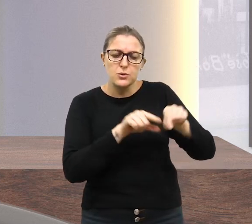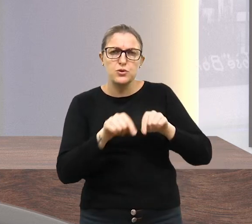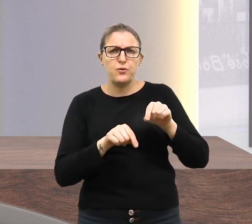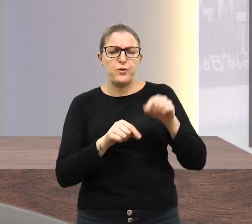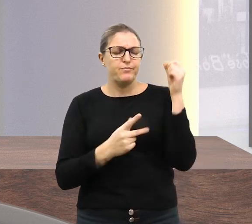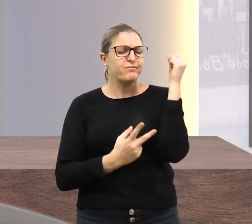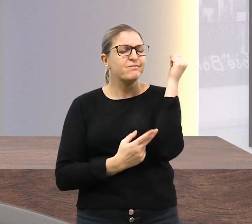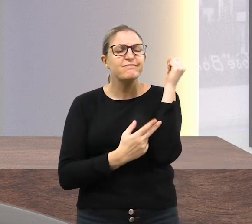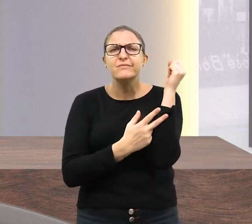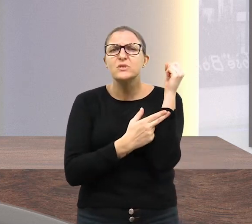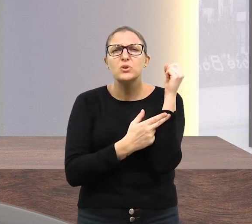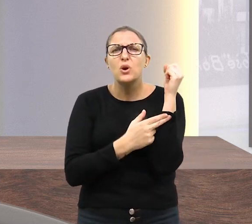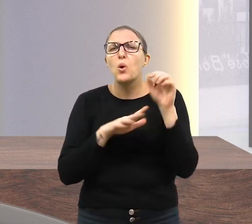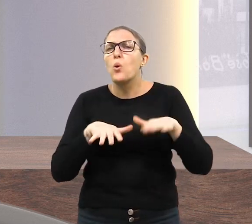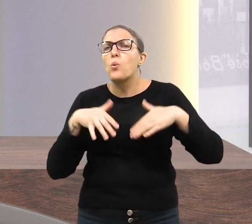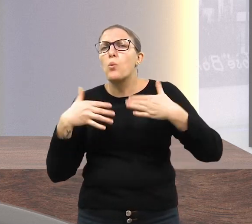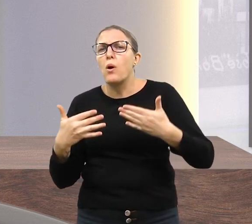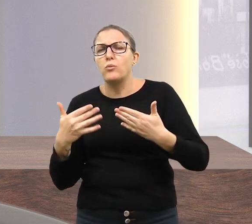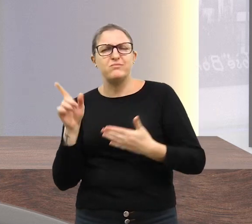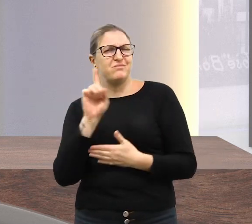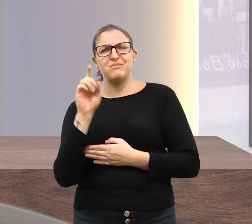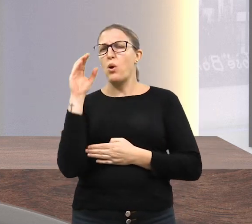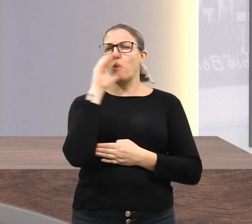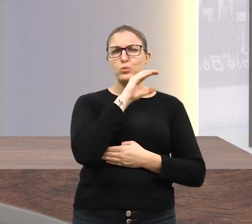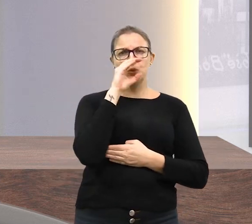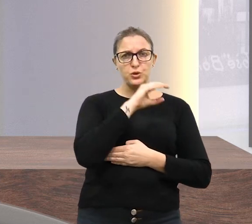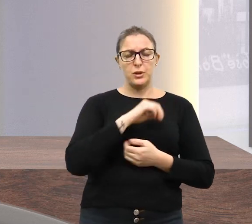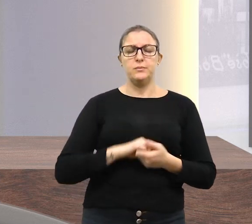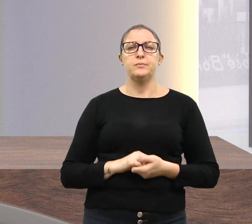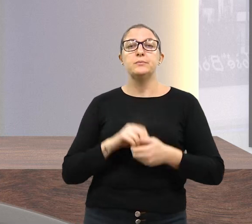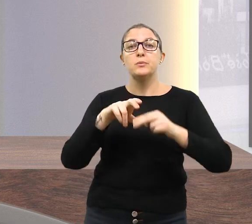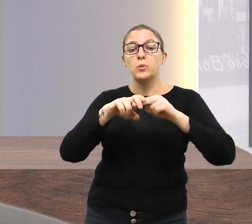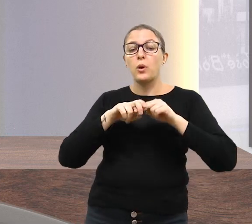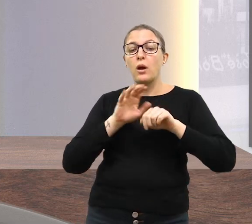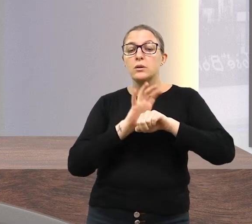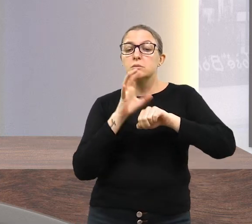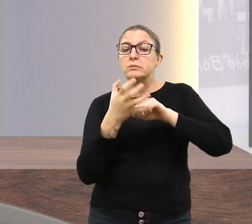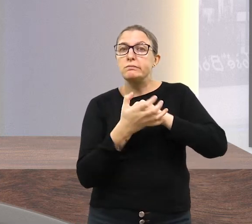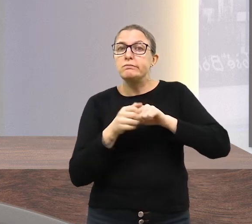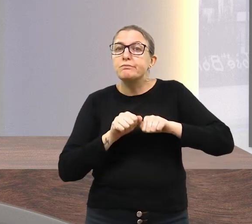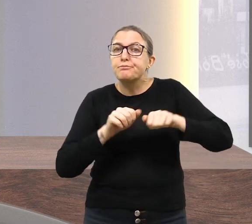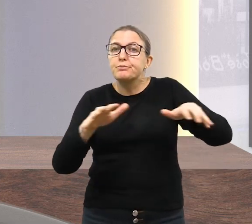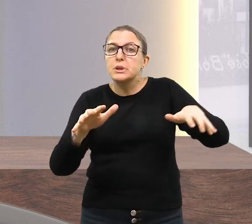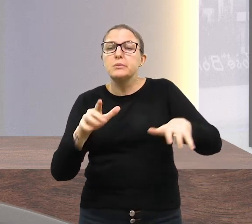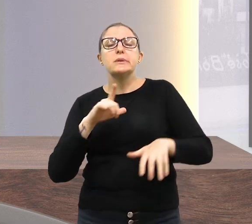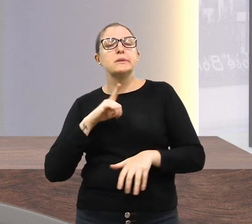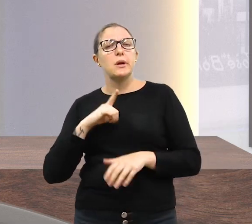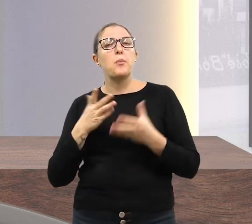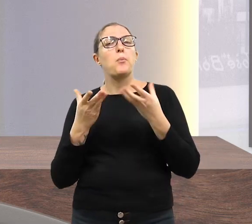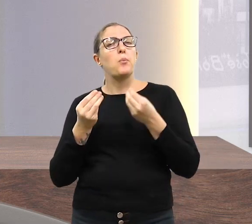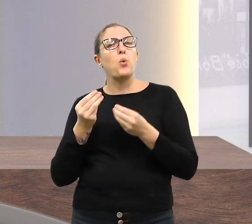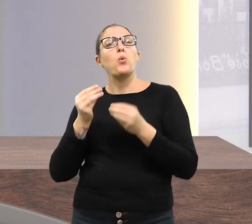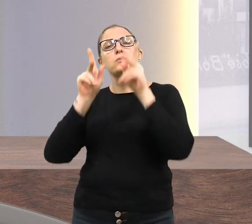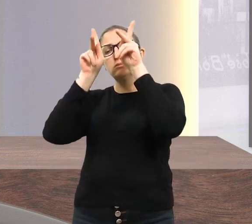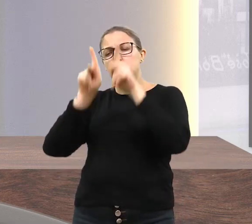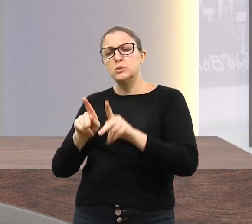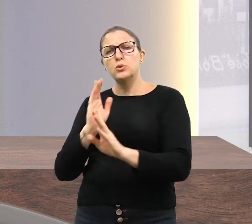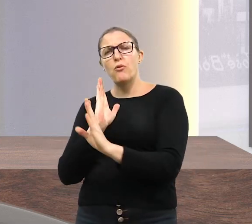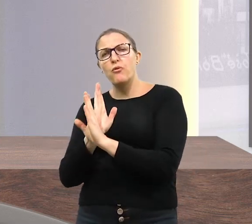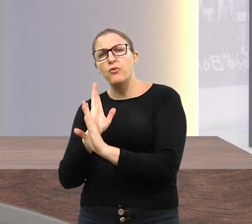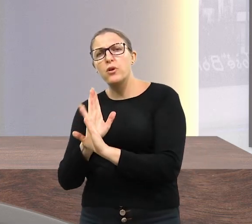Aquelas que não são urgência. Em razão da pandemia, é grande a fila de pacientes aguardando pelos